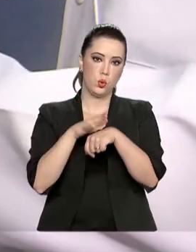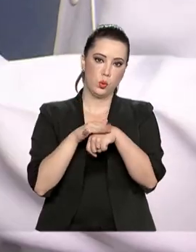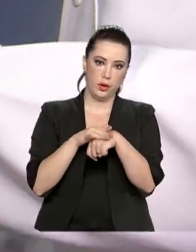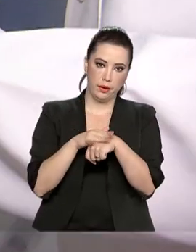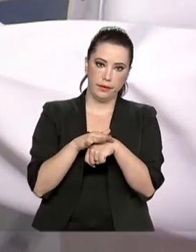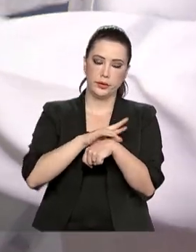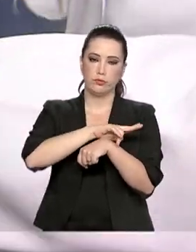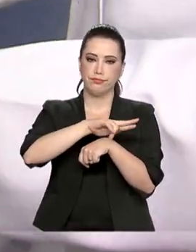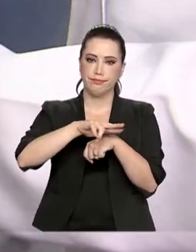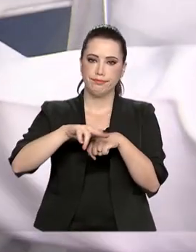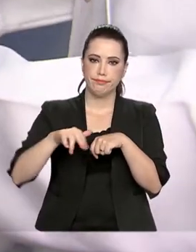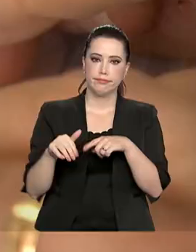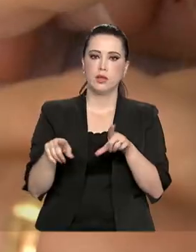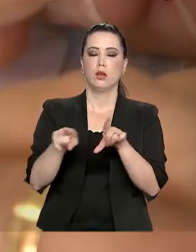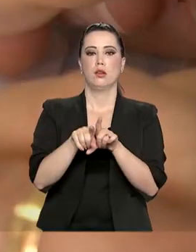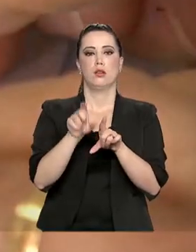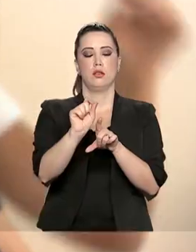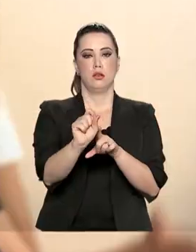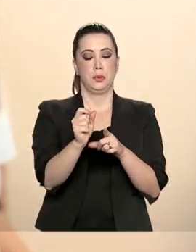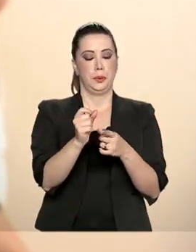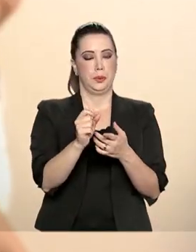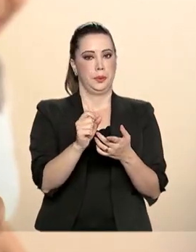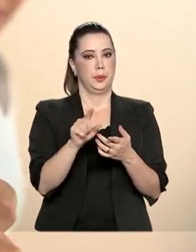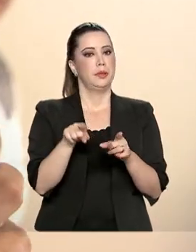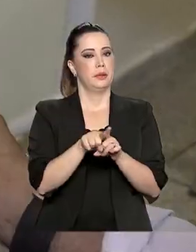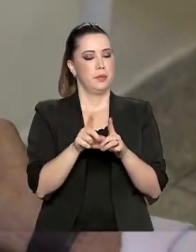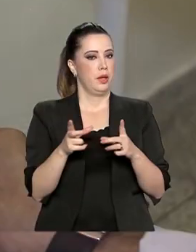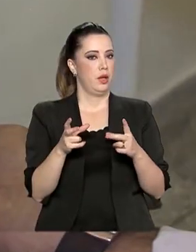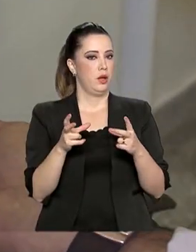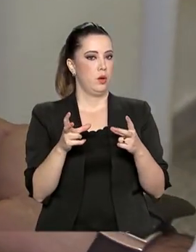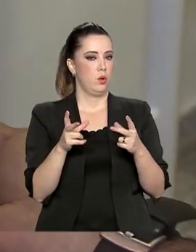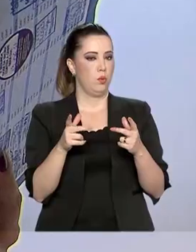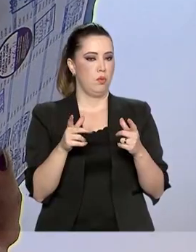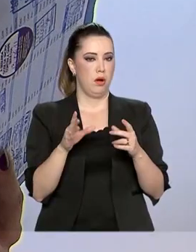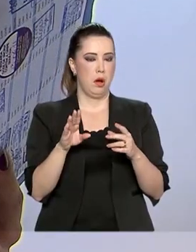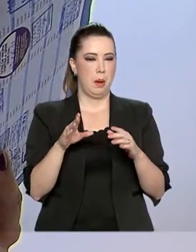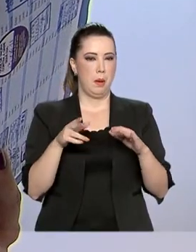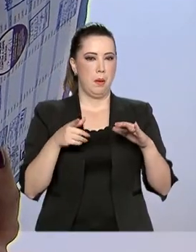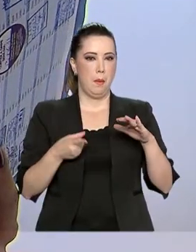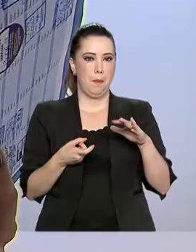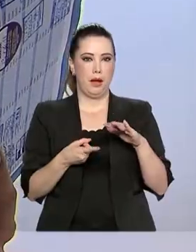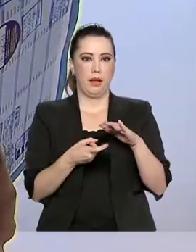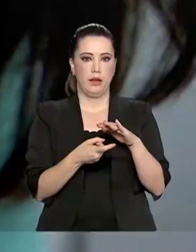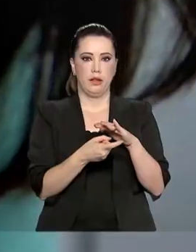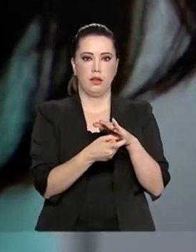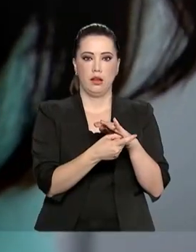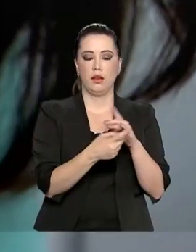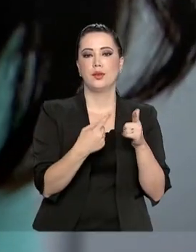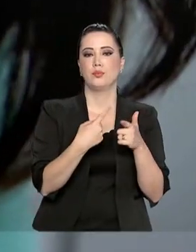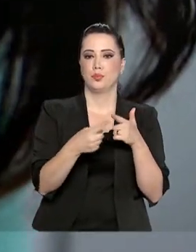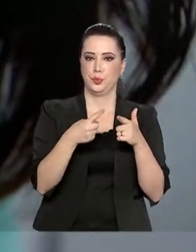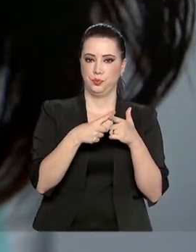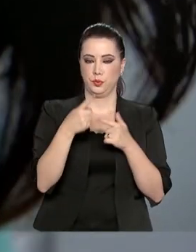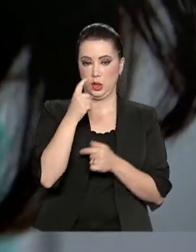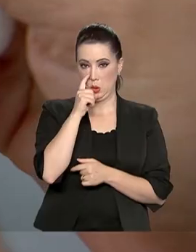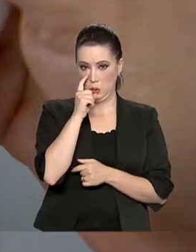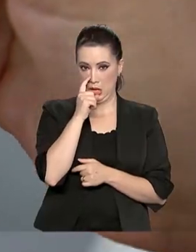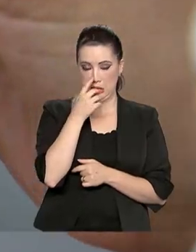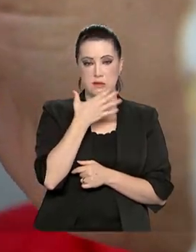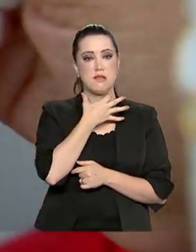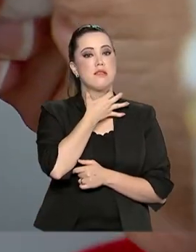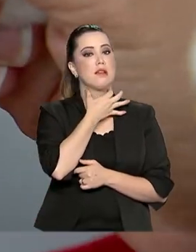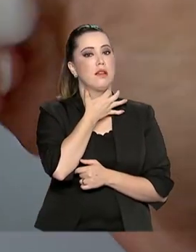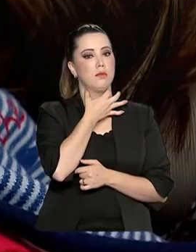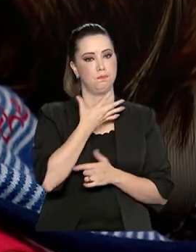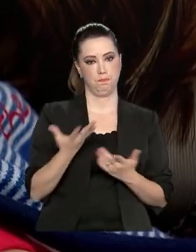difteria, tétano, coqueluche, hepatite B e uma bactéria responsável por infecções no nariz e na garganta. Entre junho